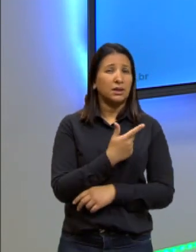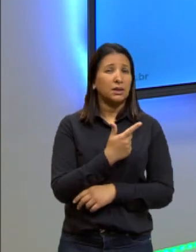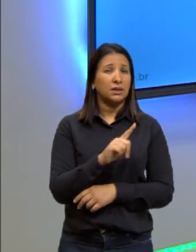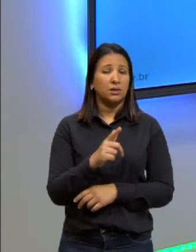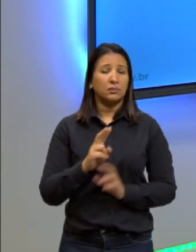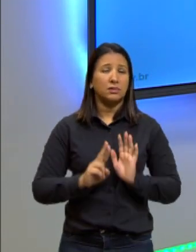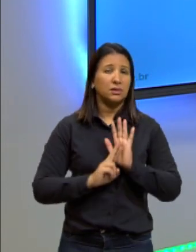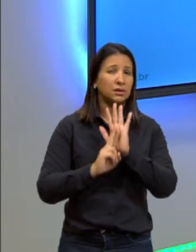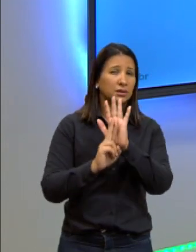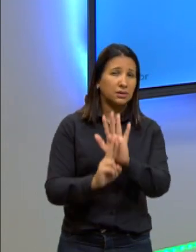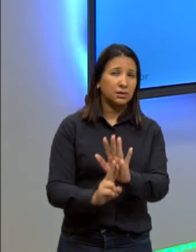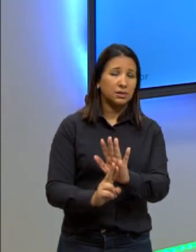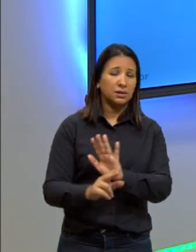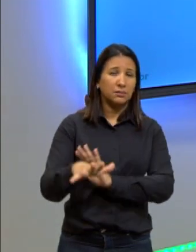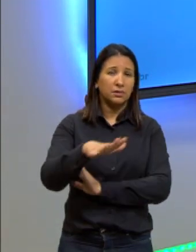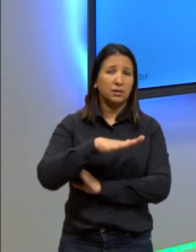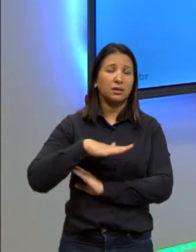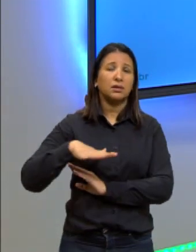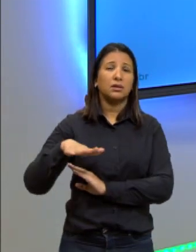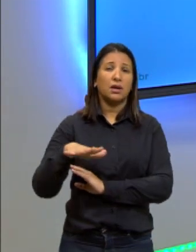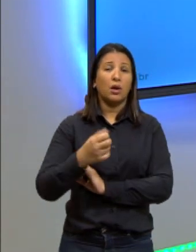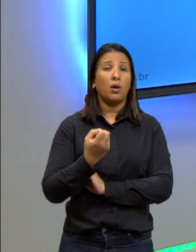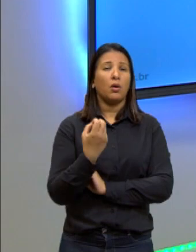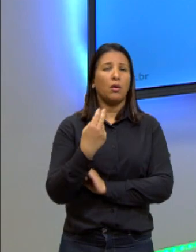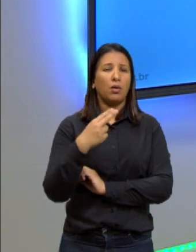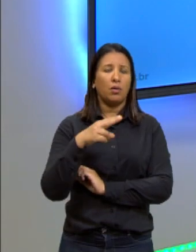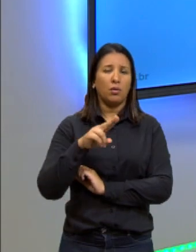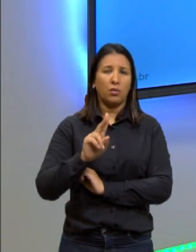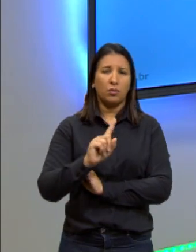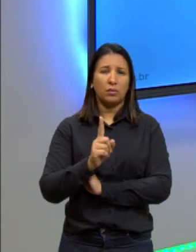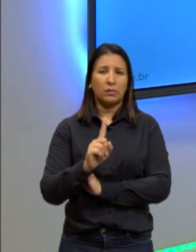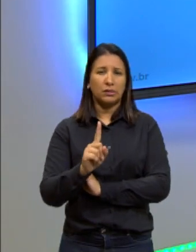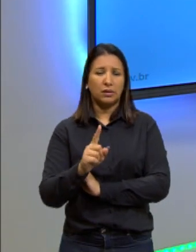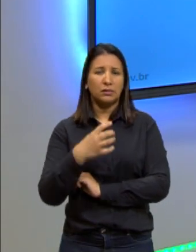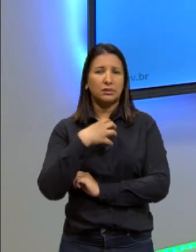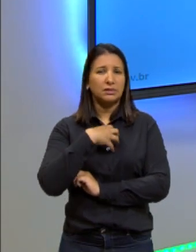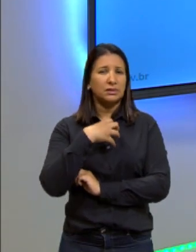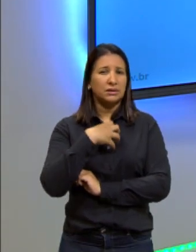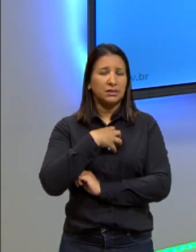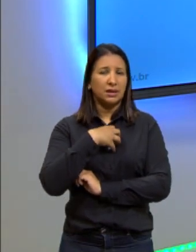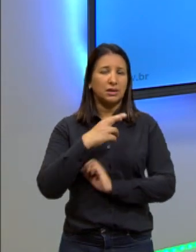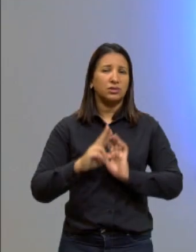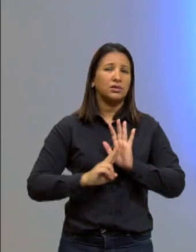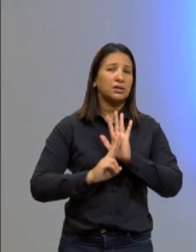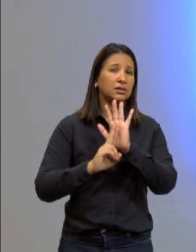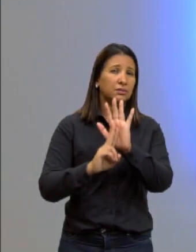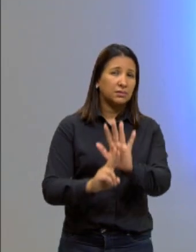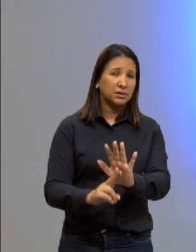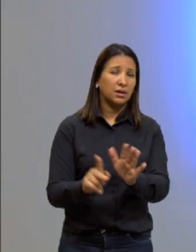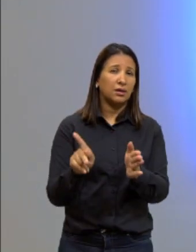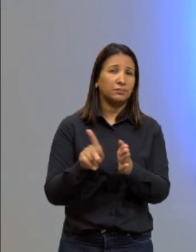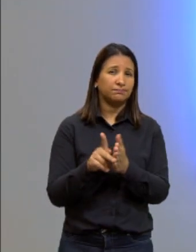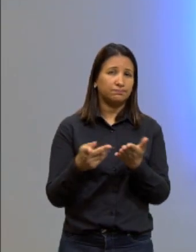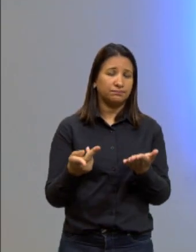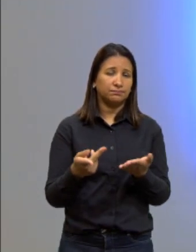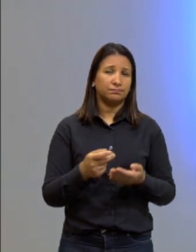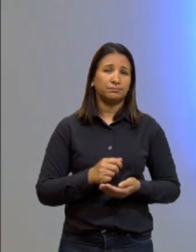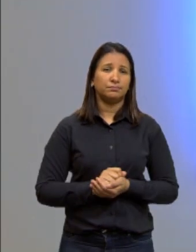representam nesses locais ou não se sentem representados nesses locais?